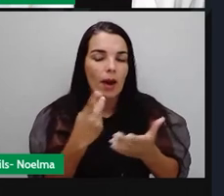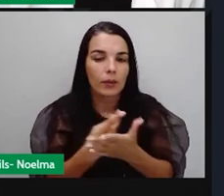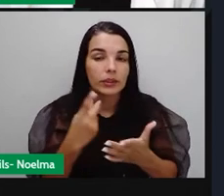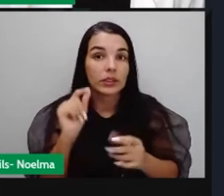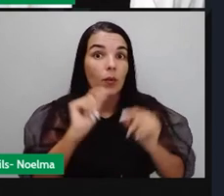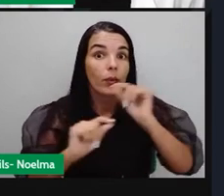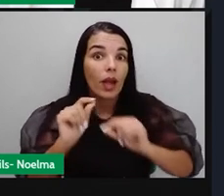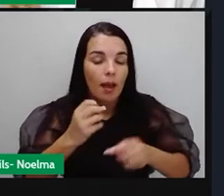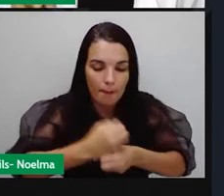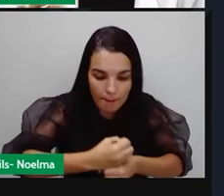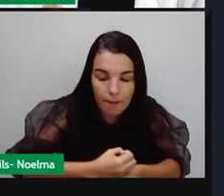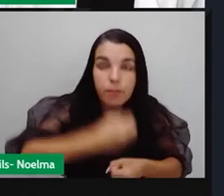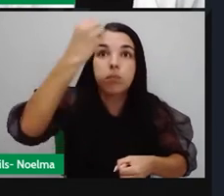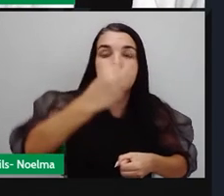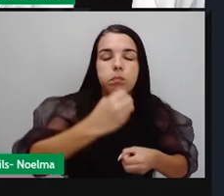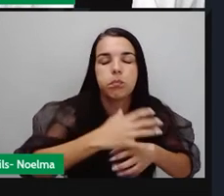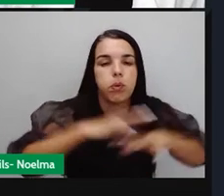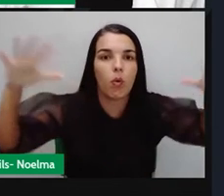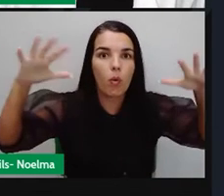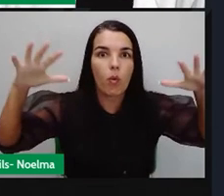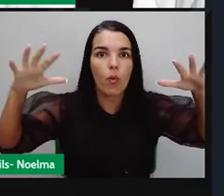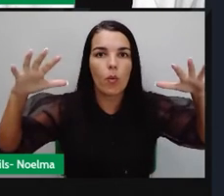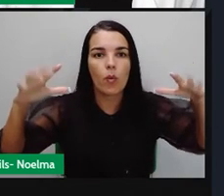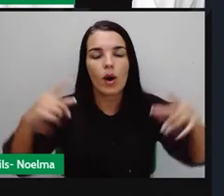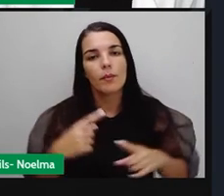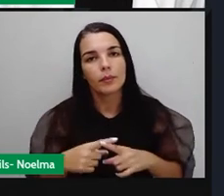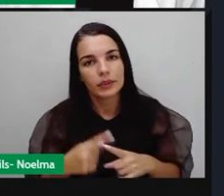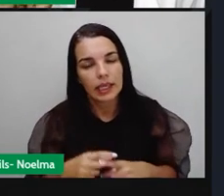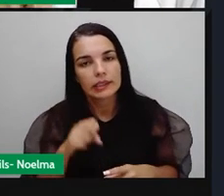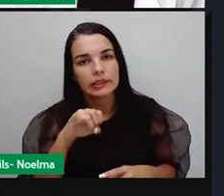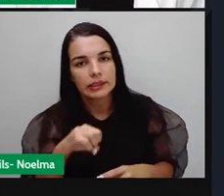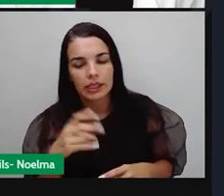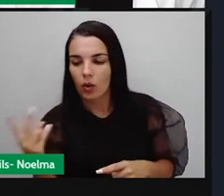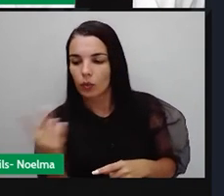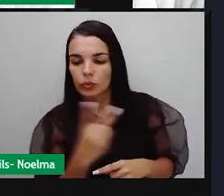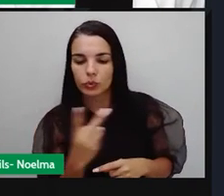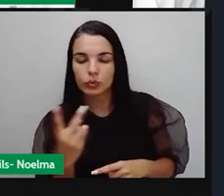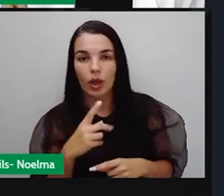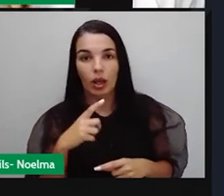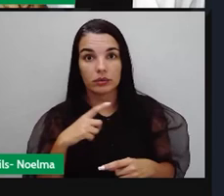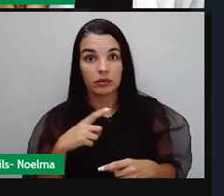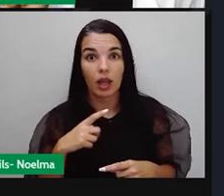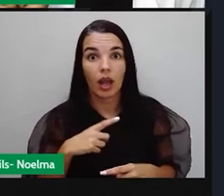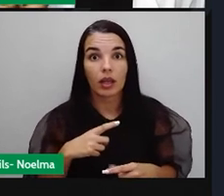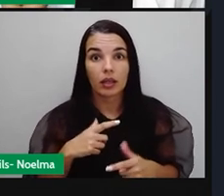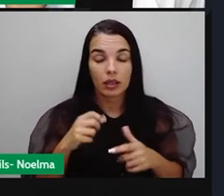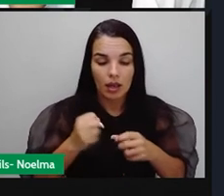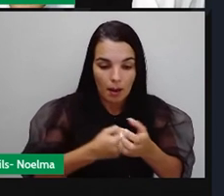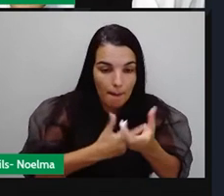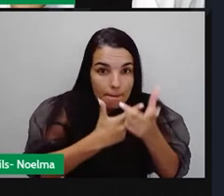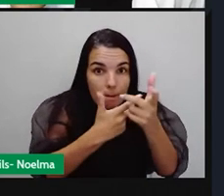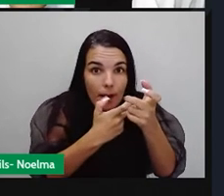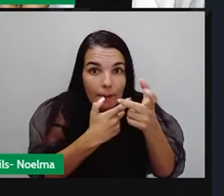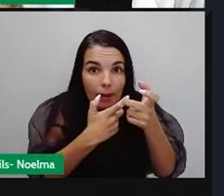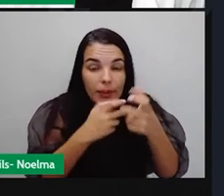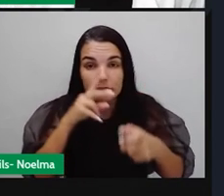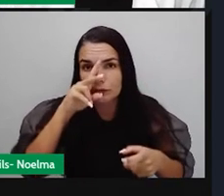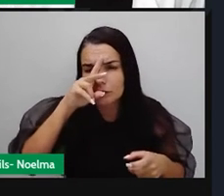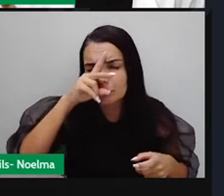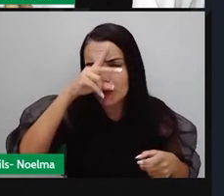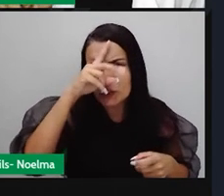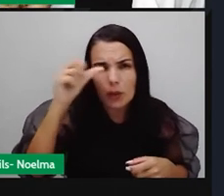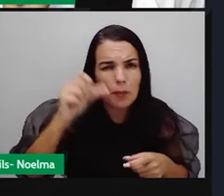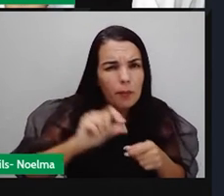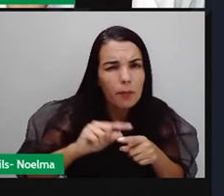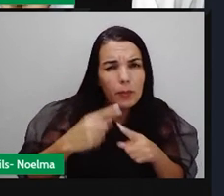é a arma nuclear, que tem essa peculiaridade. Se, por um lado, é a pior,